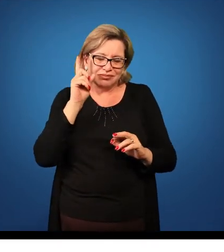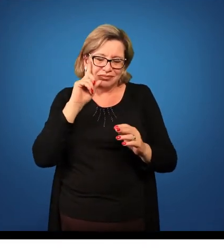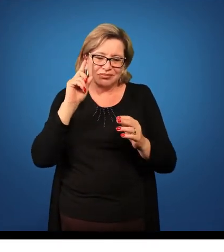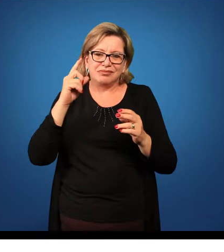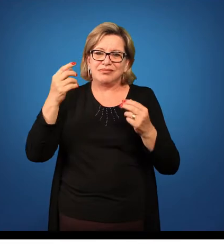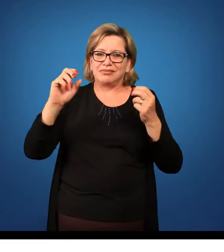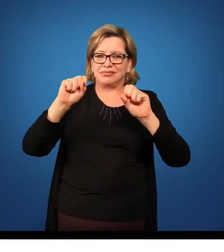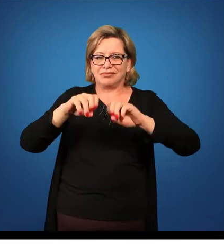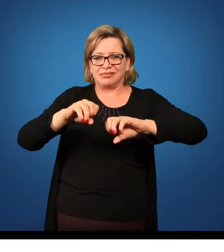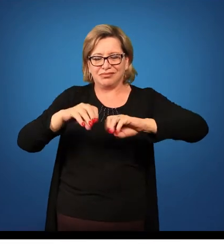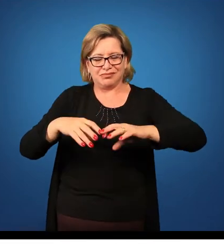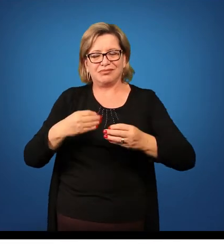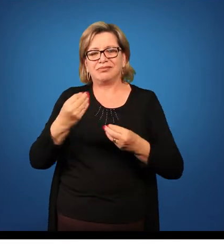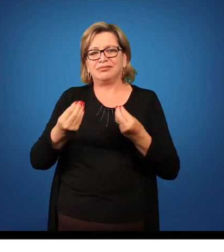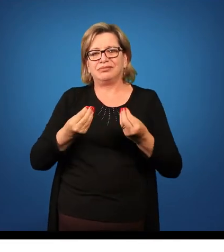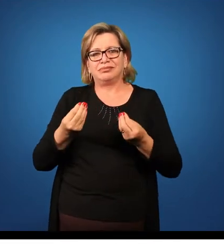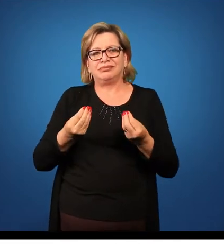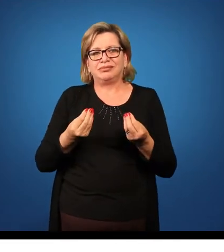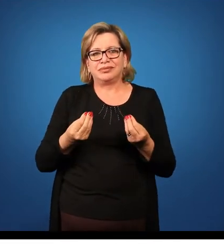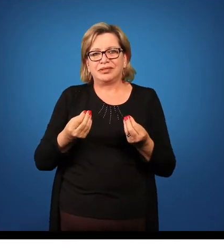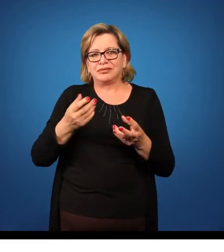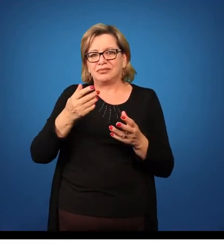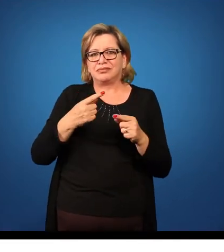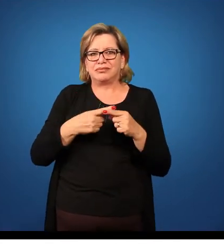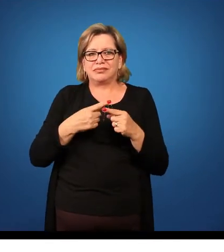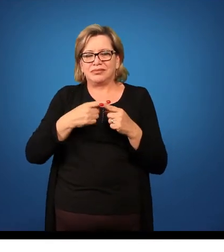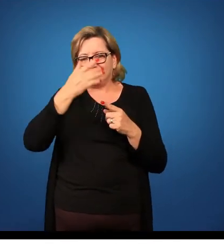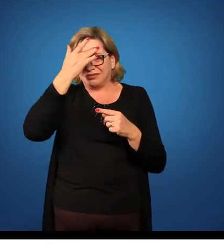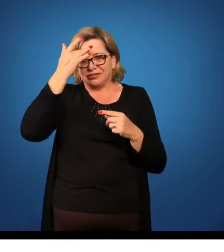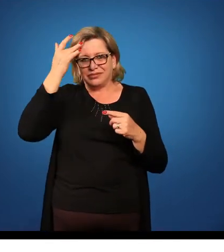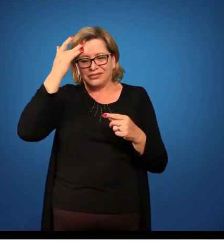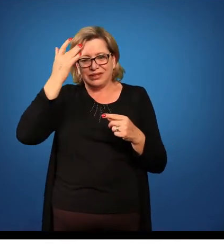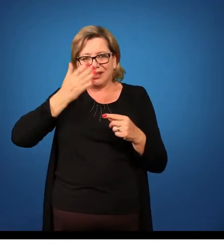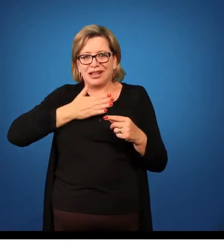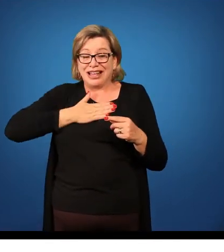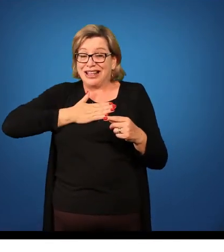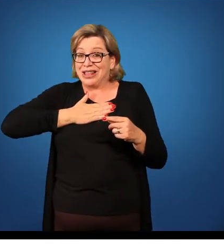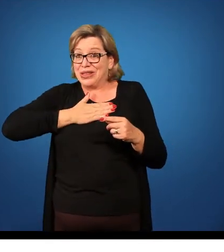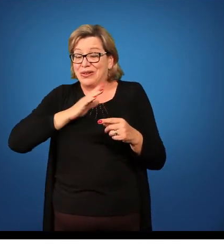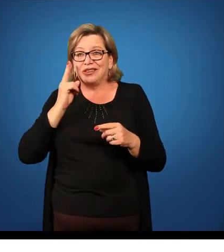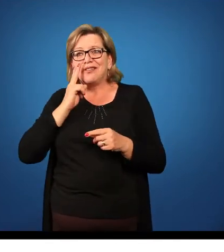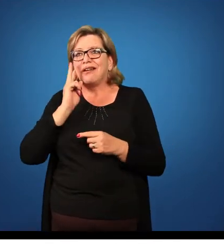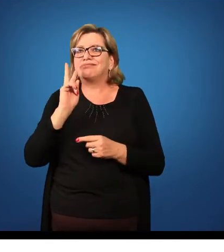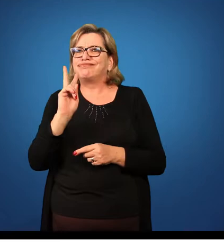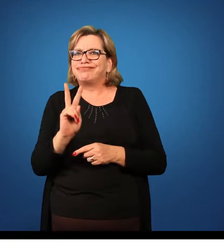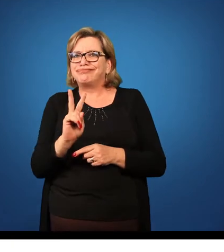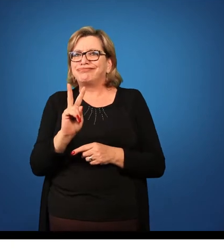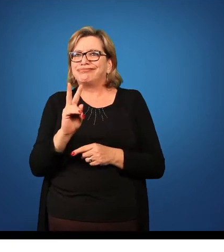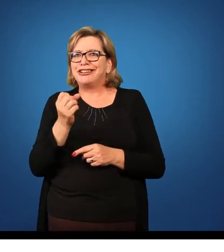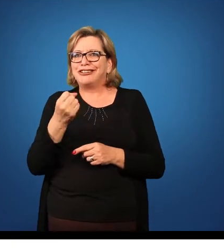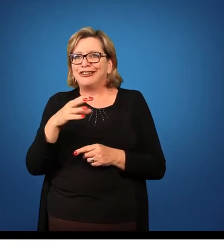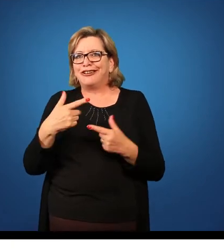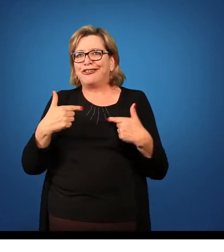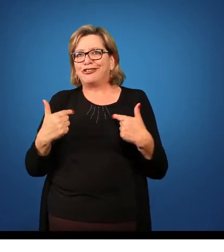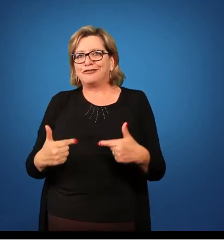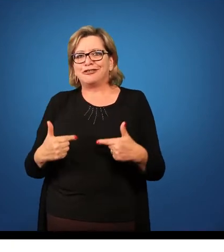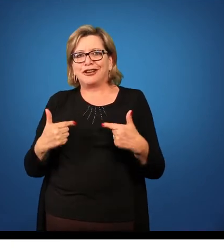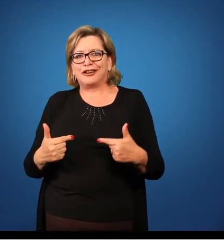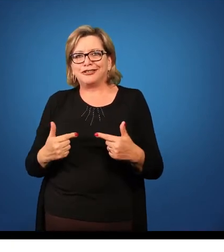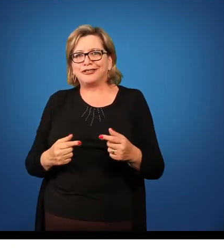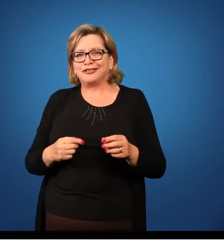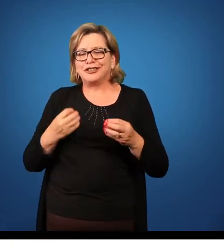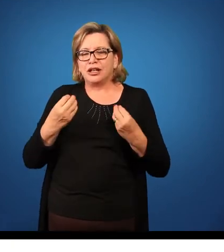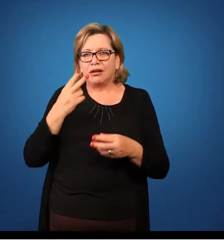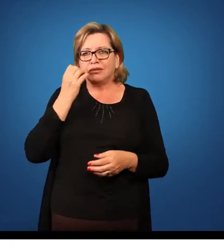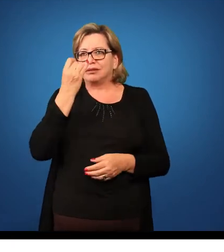extremamente importante. Então ninguém gosta de prestar atenção em alguma coisa se ela não é atrativa, se ela não tem